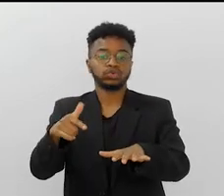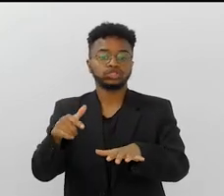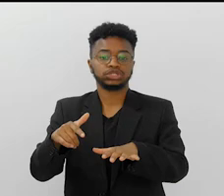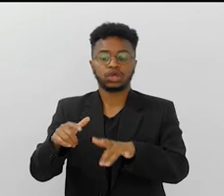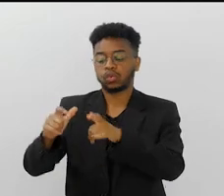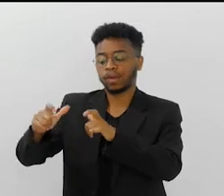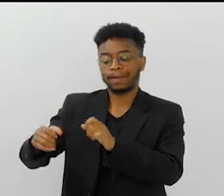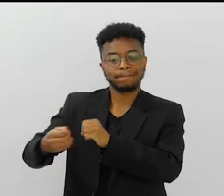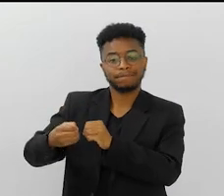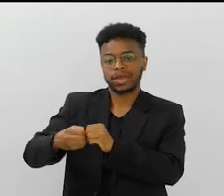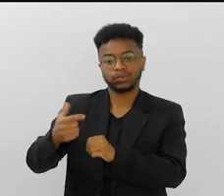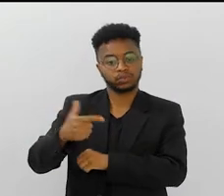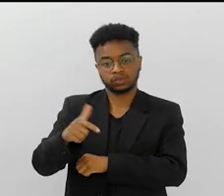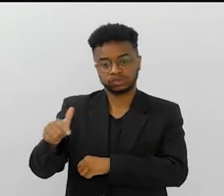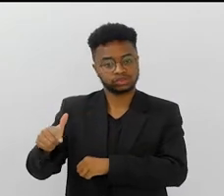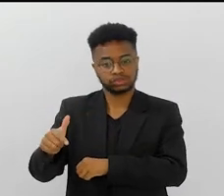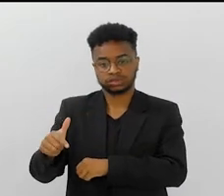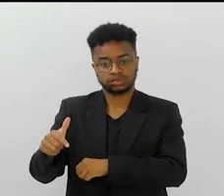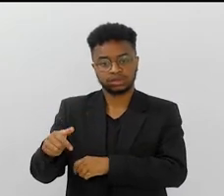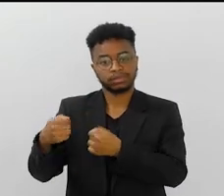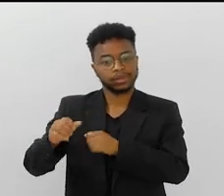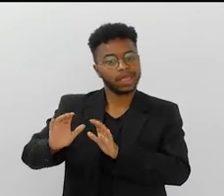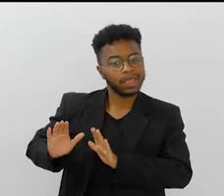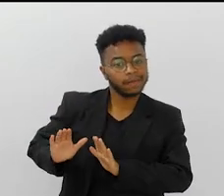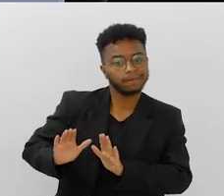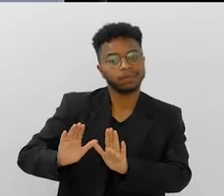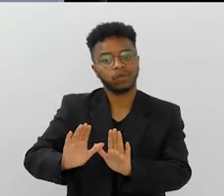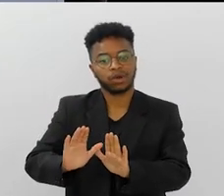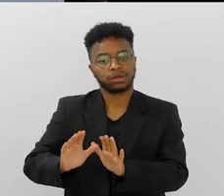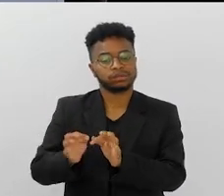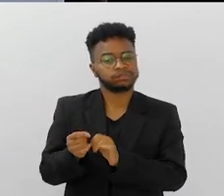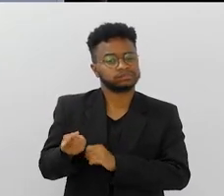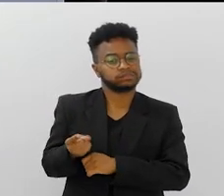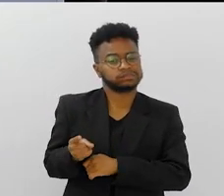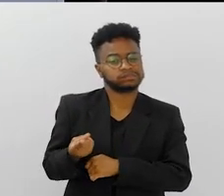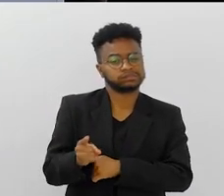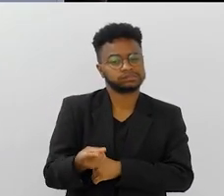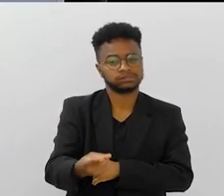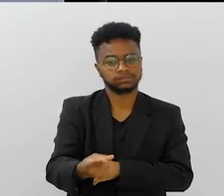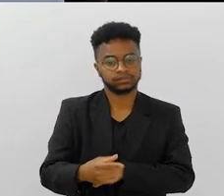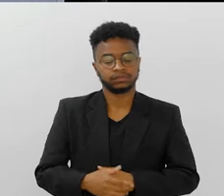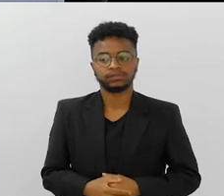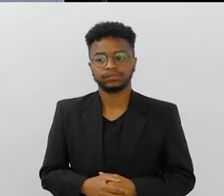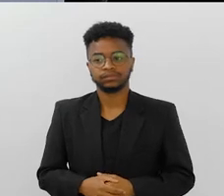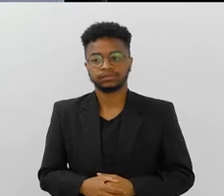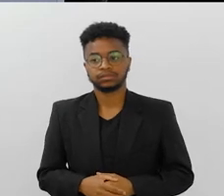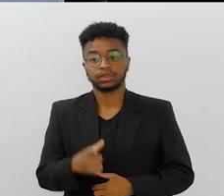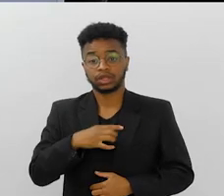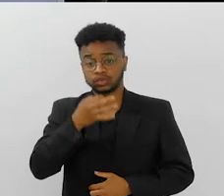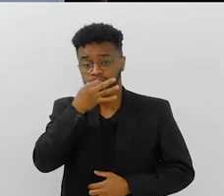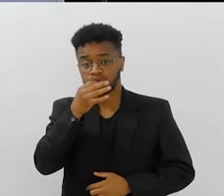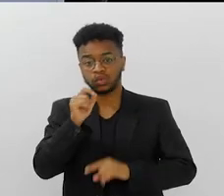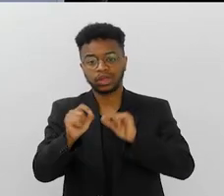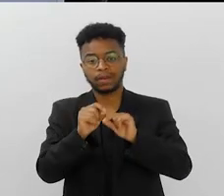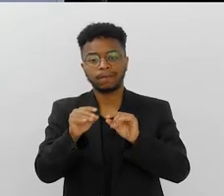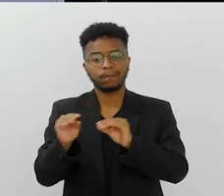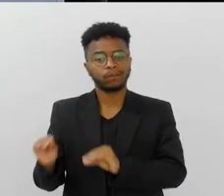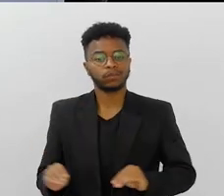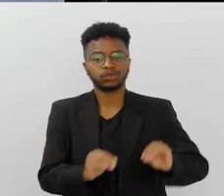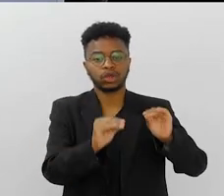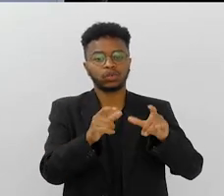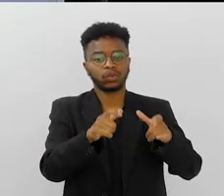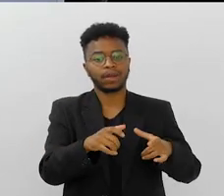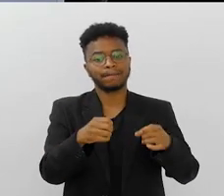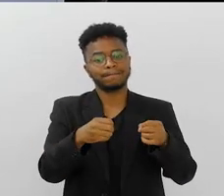Não tinha barracão perto do local de desfile. E ele que faz a sugestão de levar os barracões mais para perto. Mais para